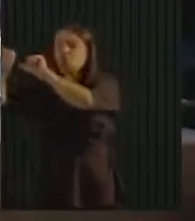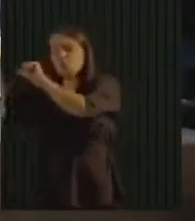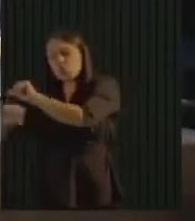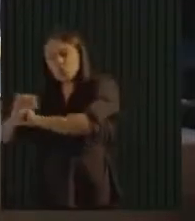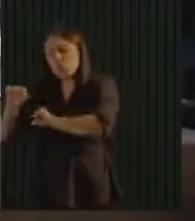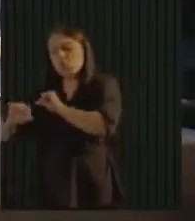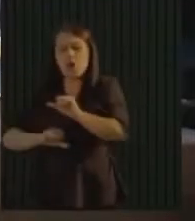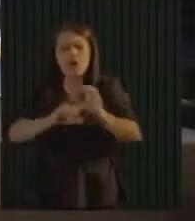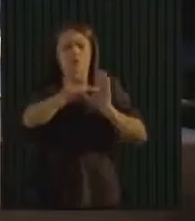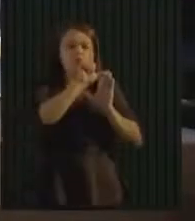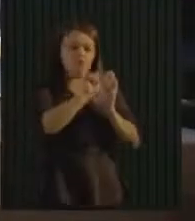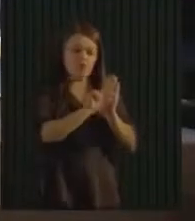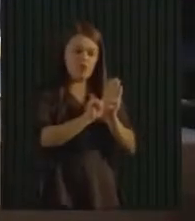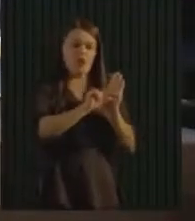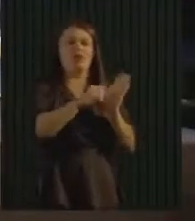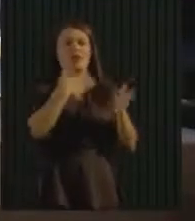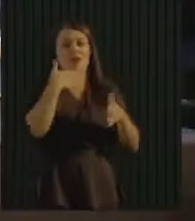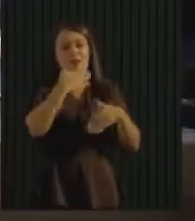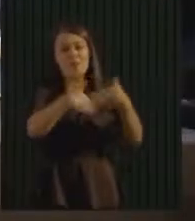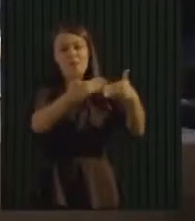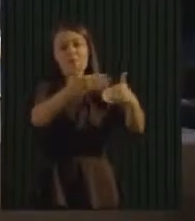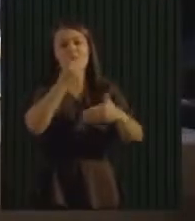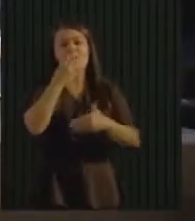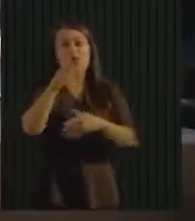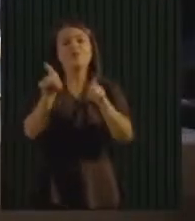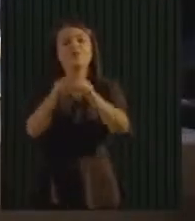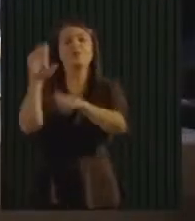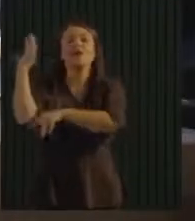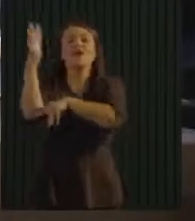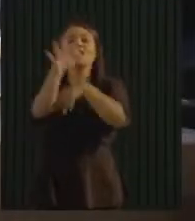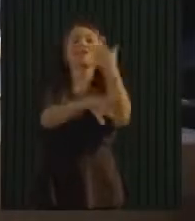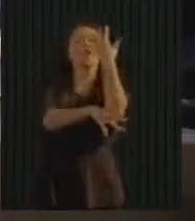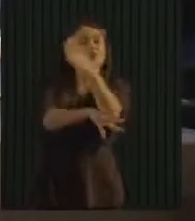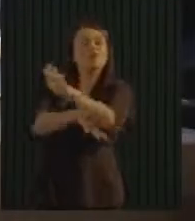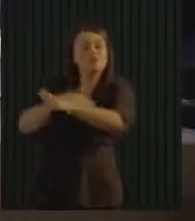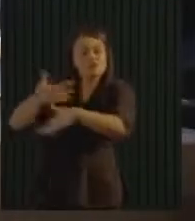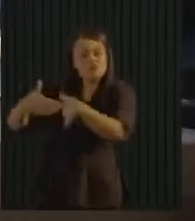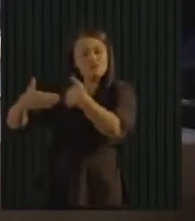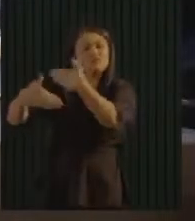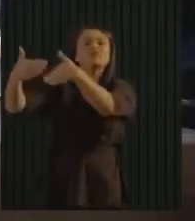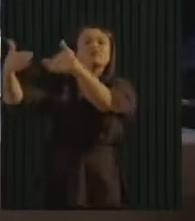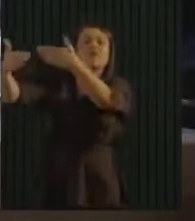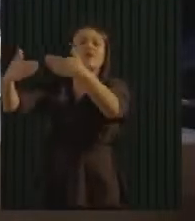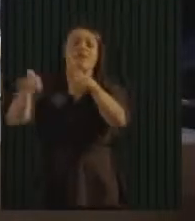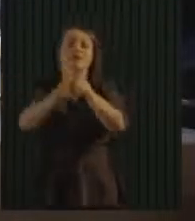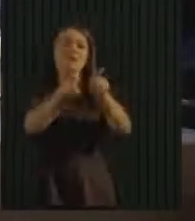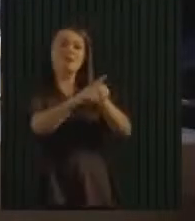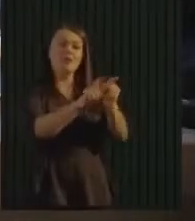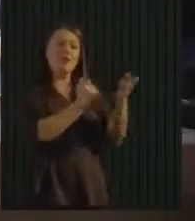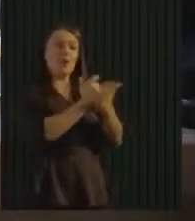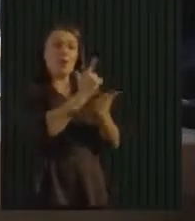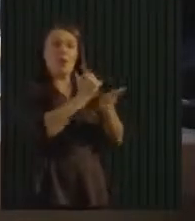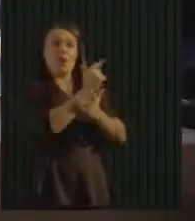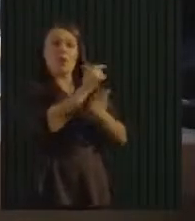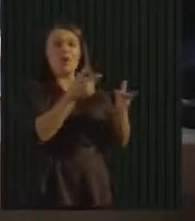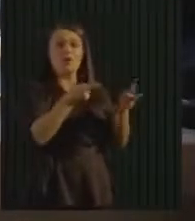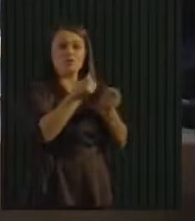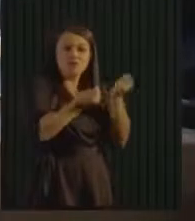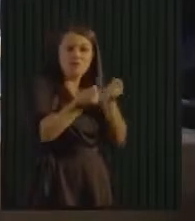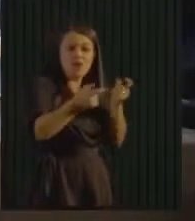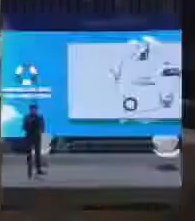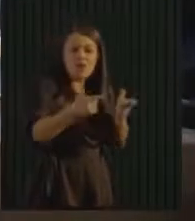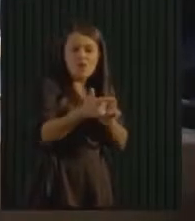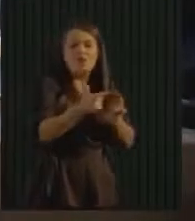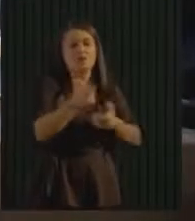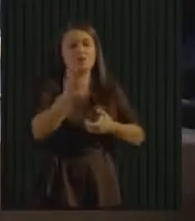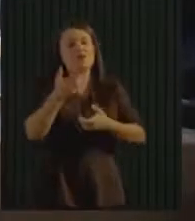dos materiais é possível ao ciclo produtivo ou à natureza. Então, é um cadmo. A gente atingiu aqui o ciclo virtuoso da